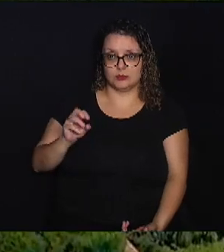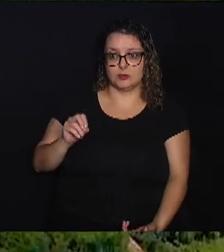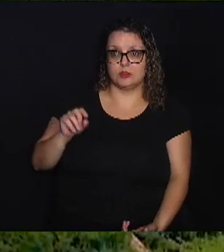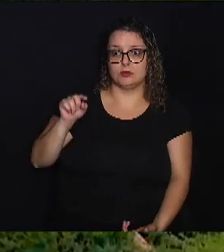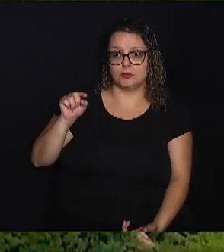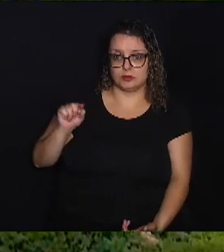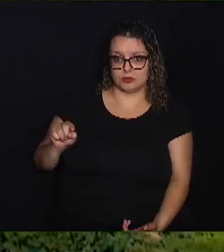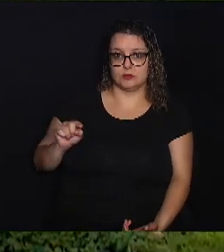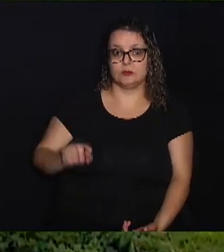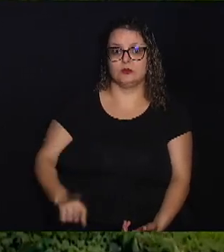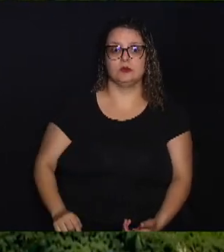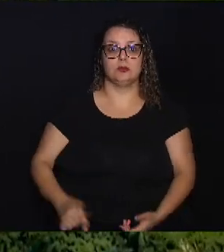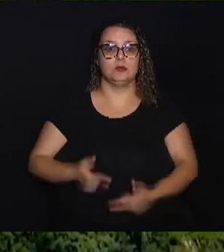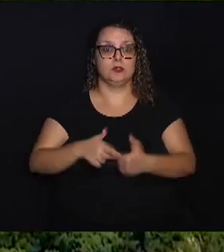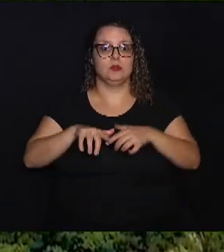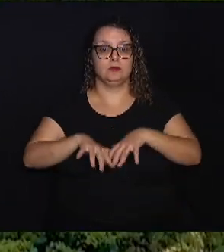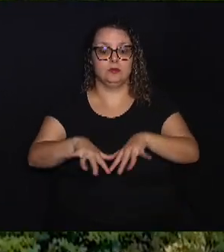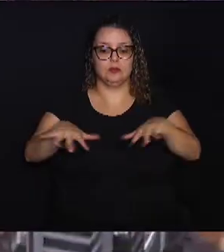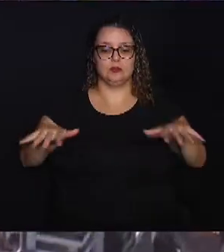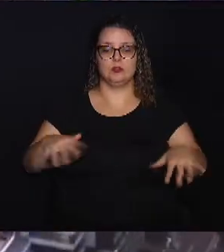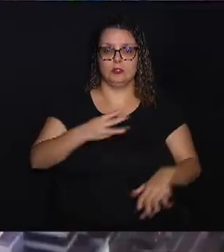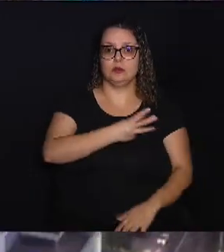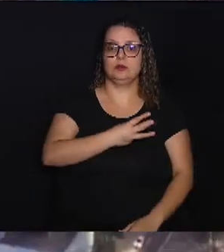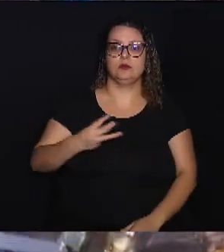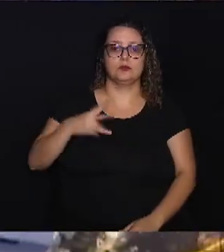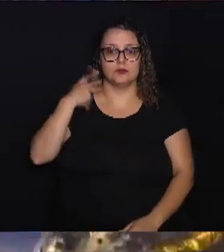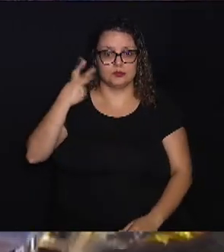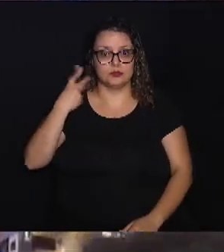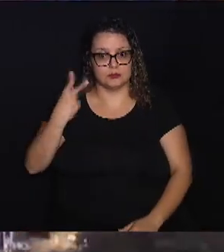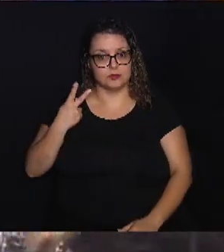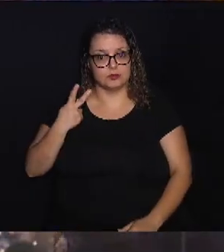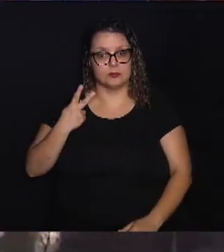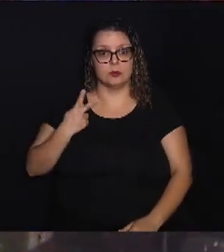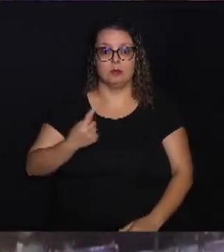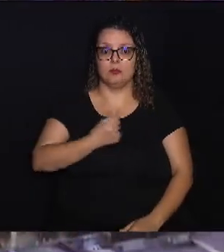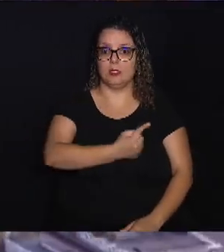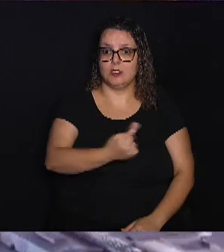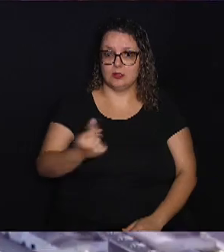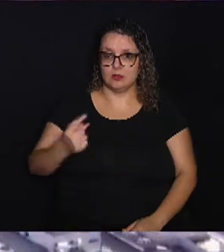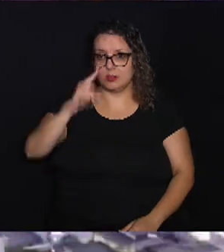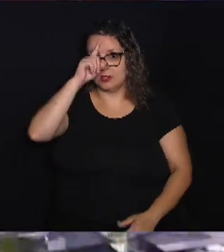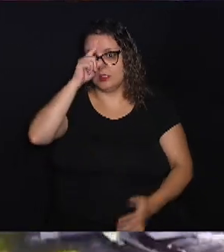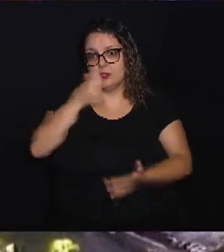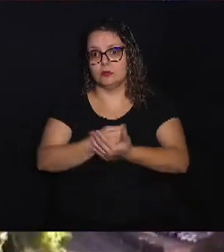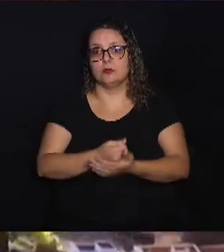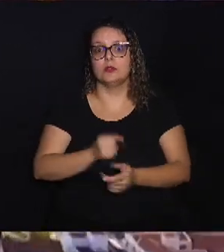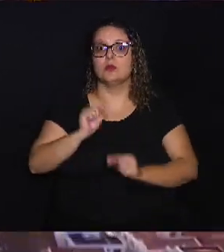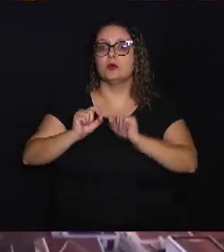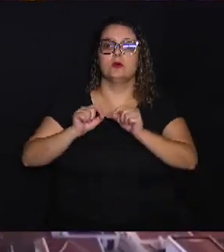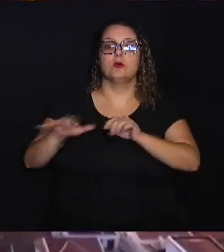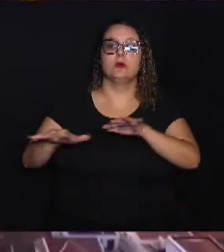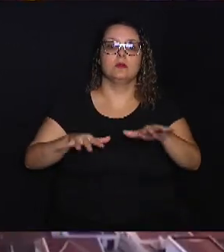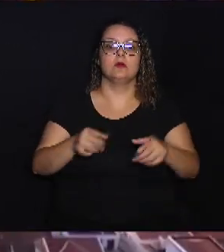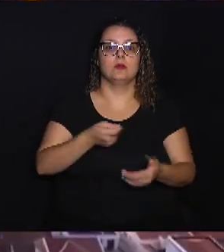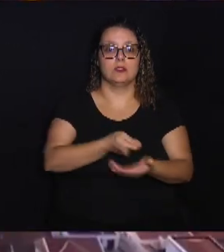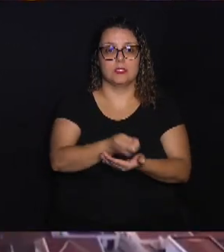que deverá ser dividido por igual aos 33 parlamentares para cada um definir a destinação deste valor.